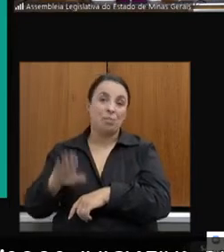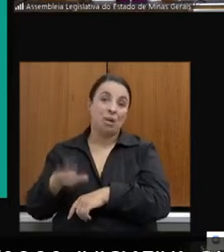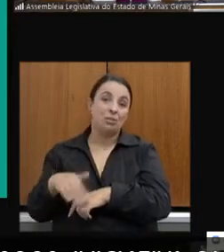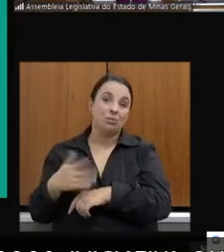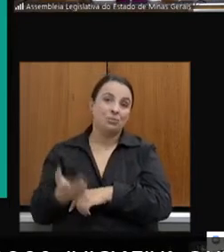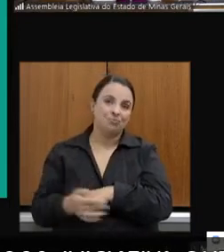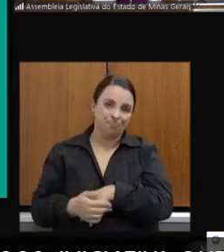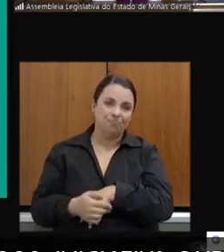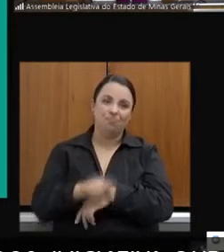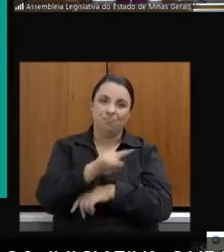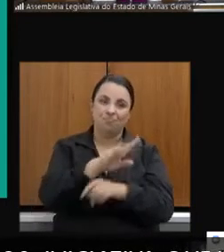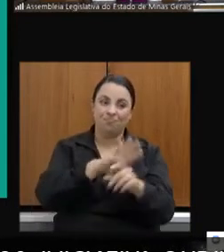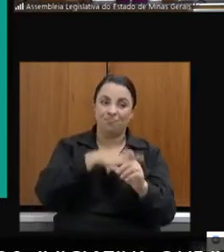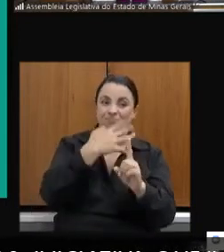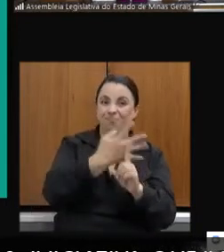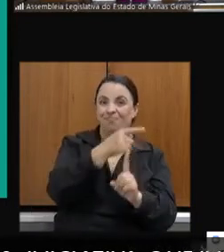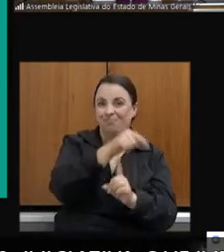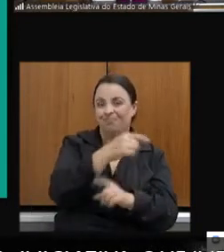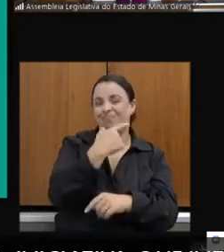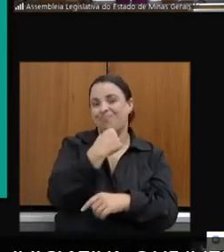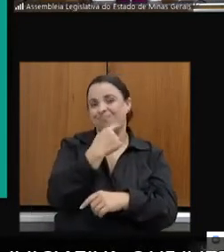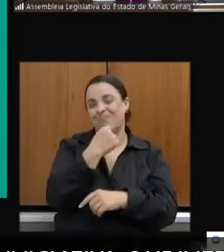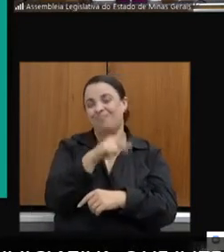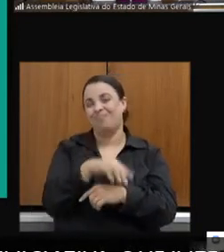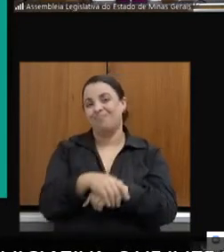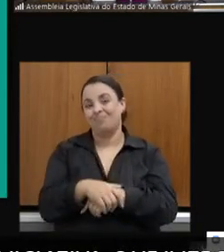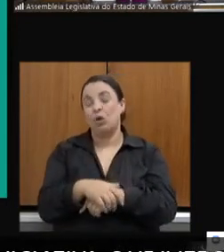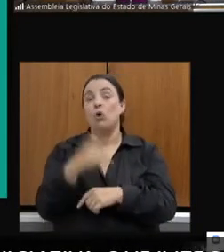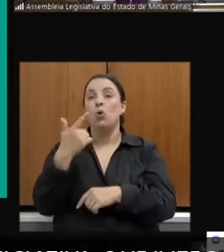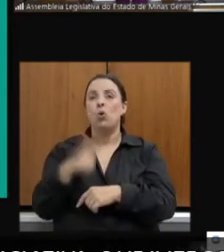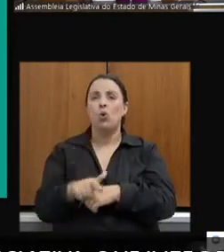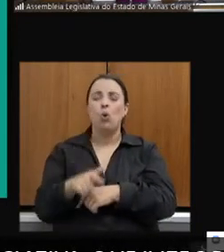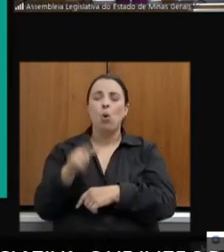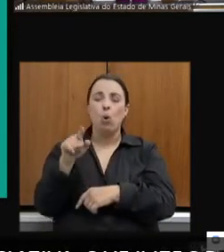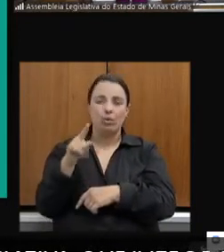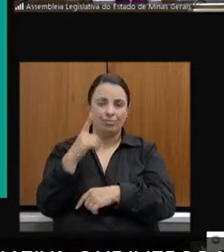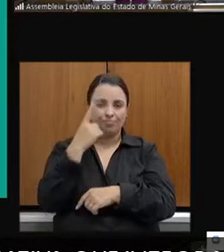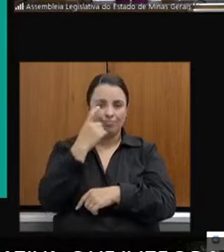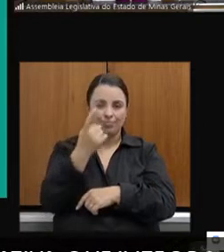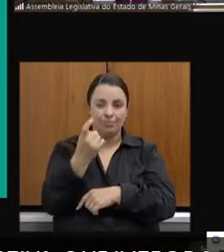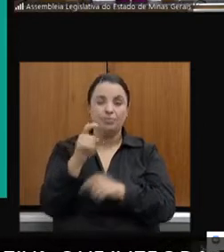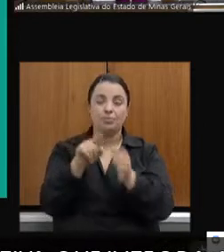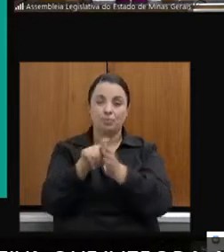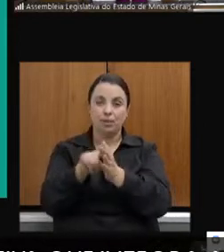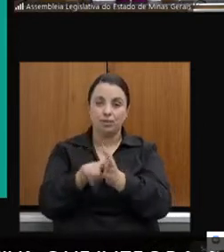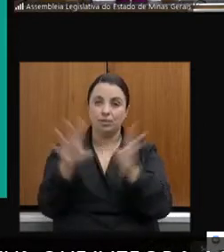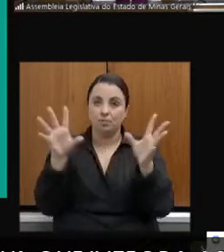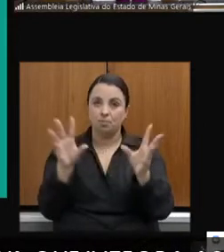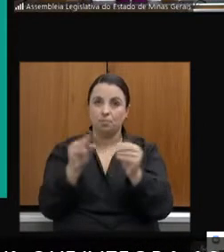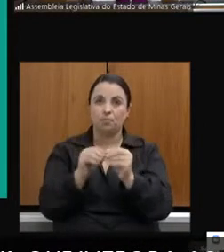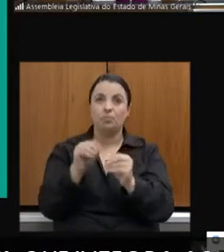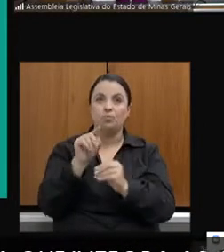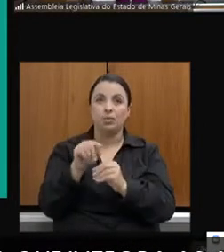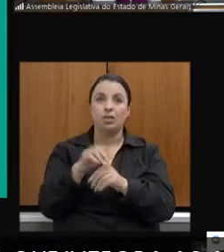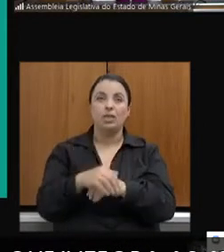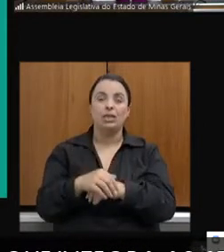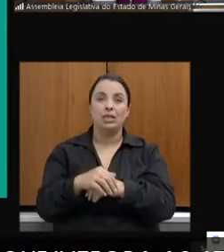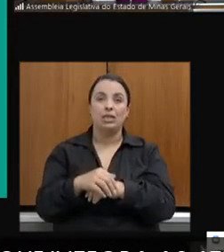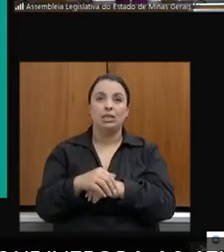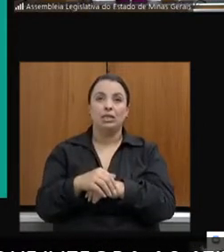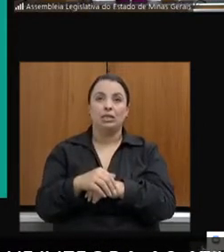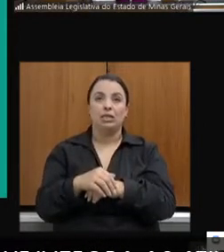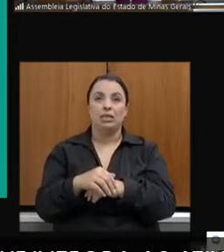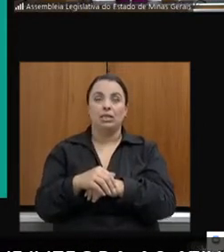A outra evidência que nós trouxemos, está disponível na Pesquisa Nacional de Amostragem por Domicílio, de 2015,